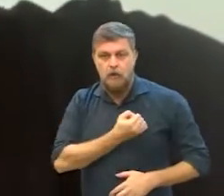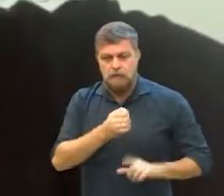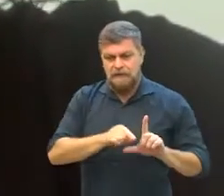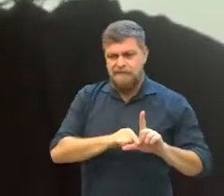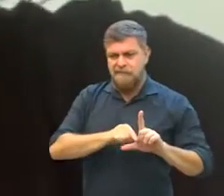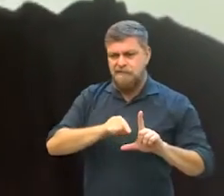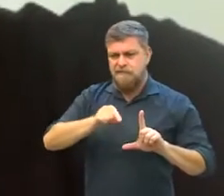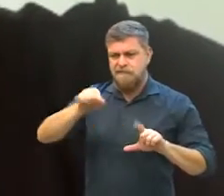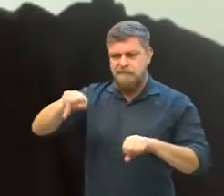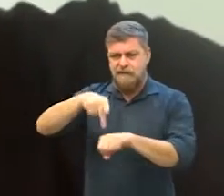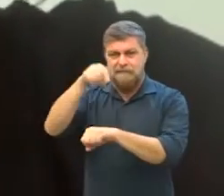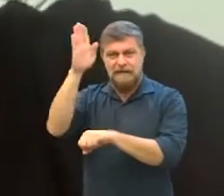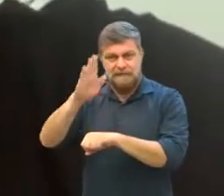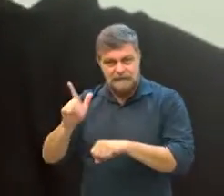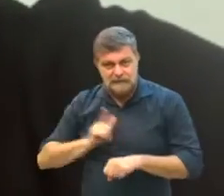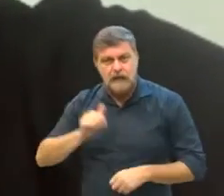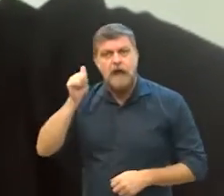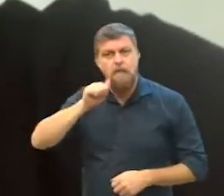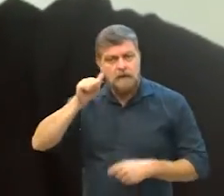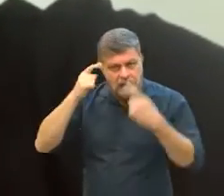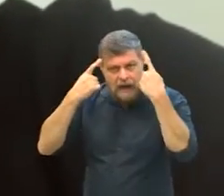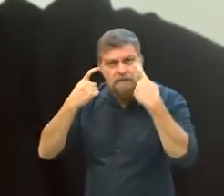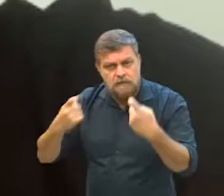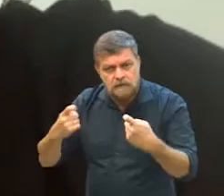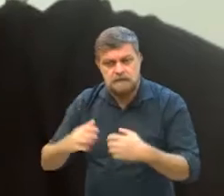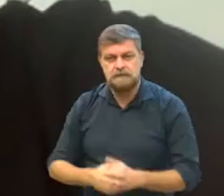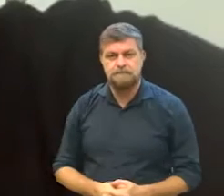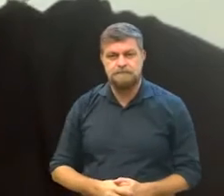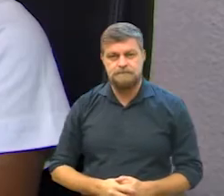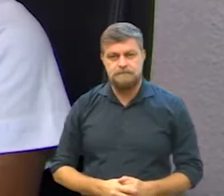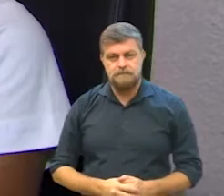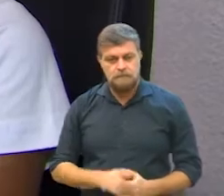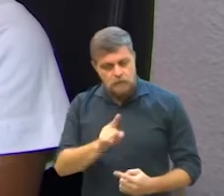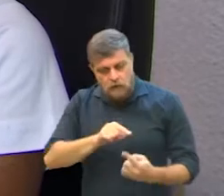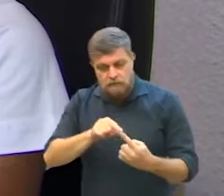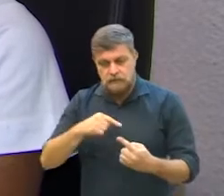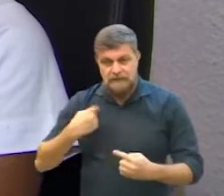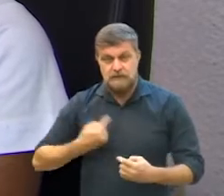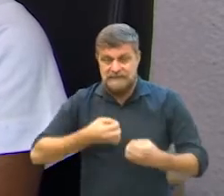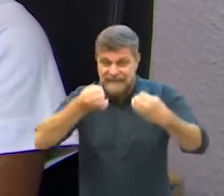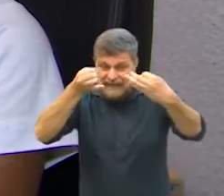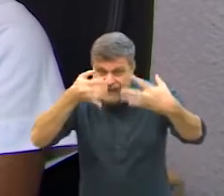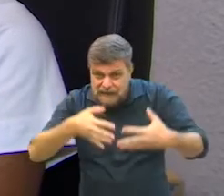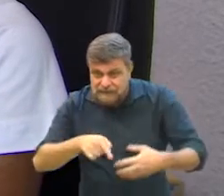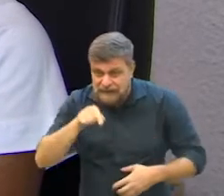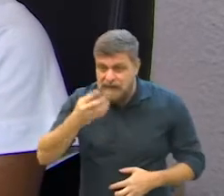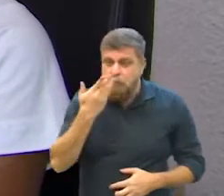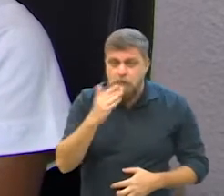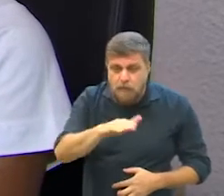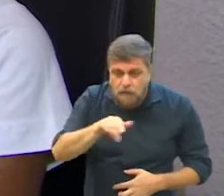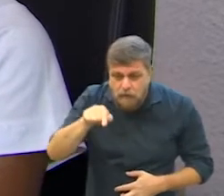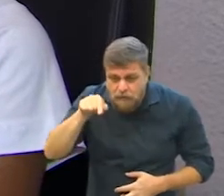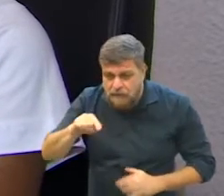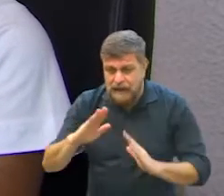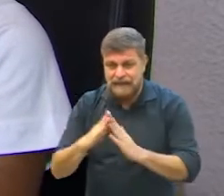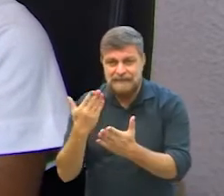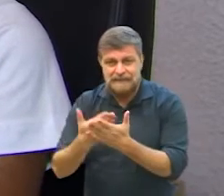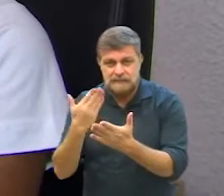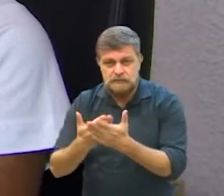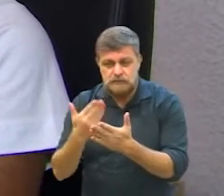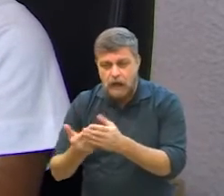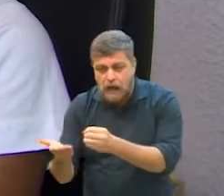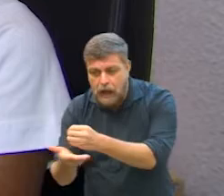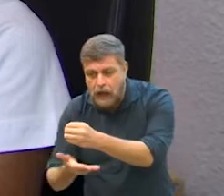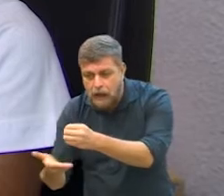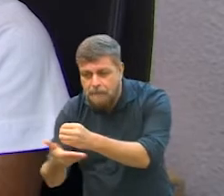esse número altíssimo que o Brasil apresenta de violência contra as mulheres. A gente quer explicar já na primeira infância nas